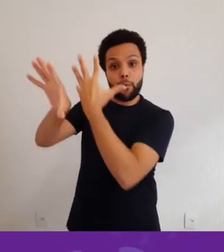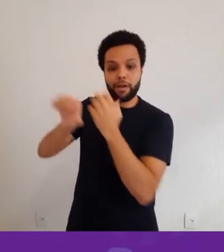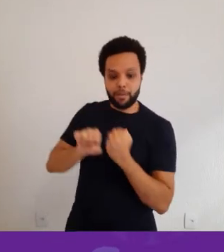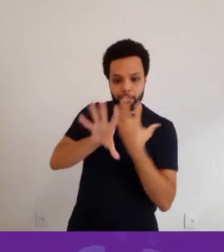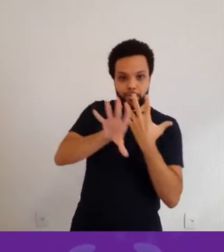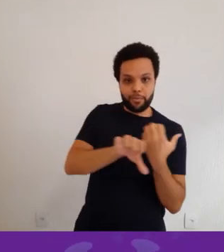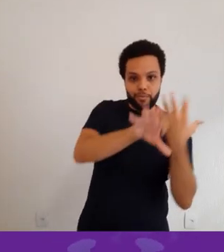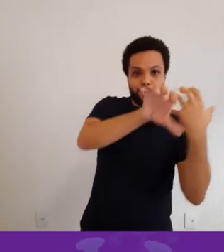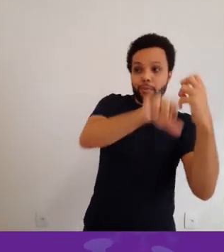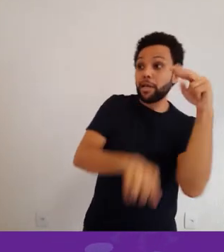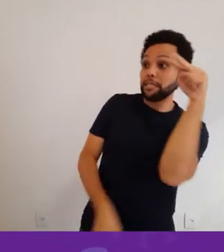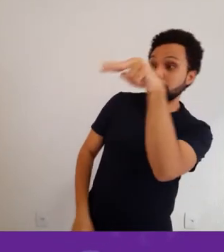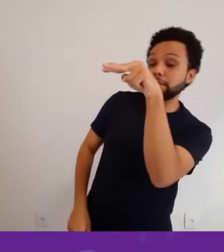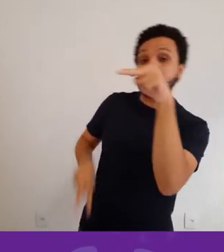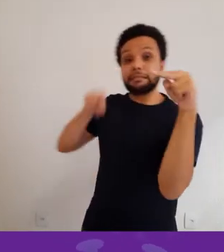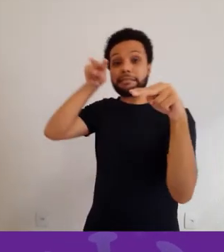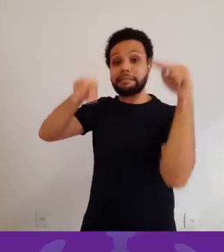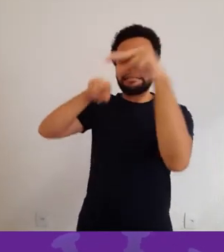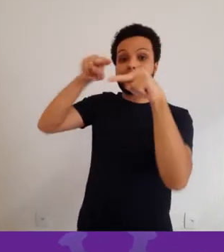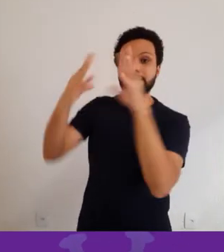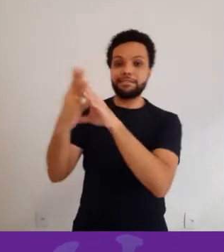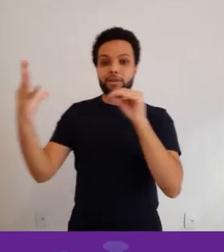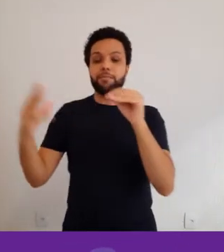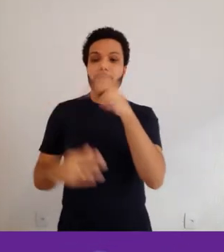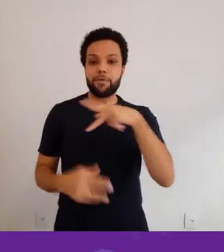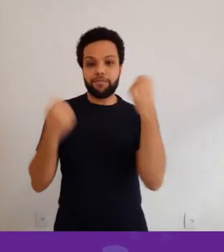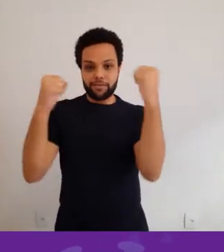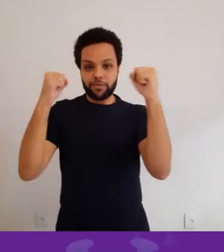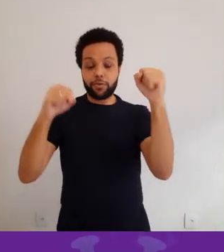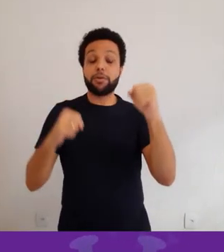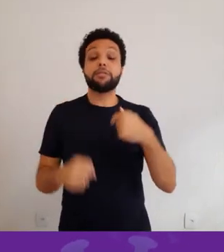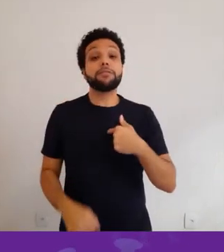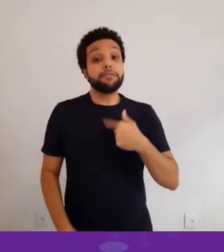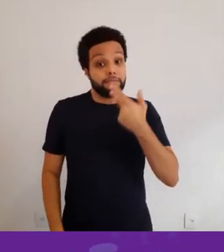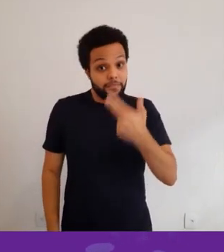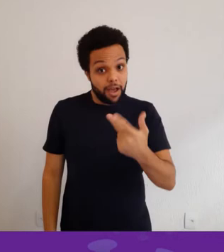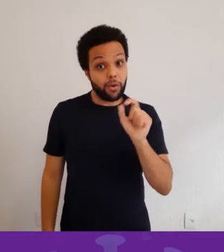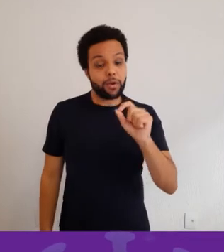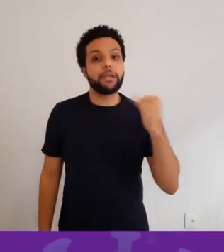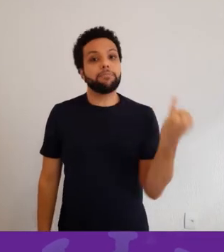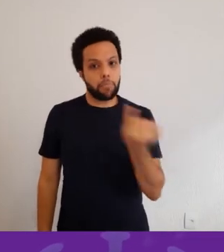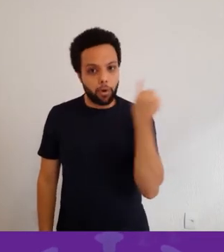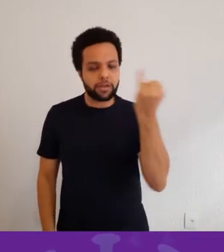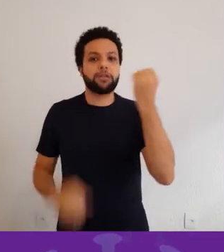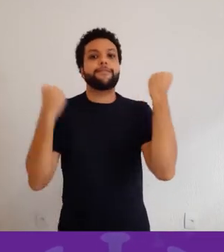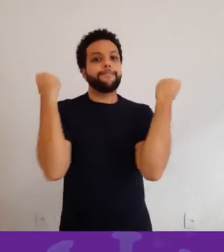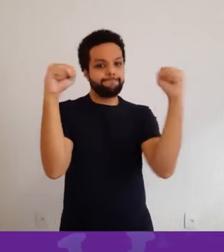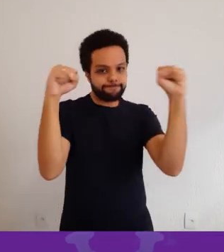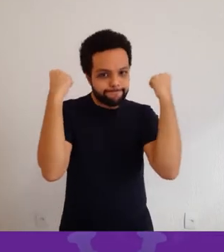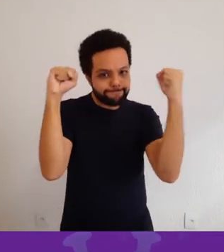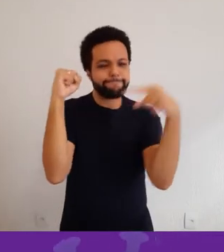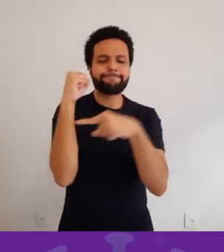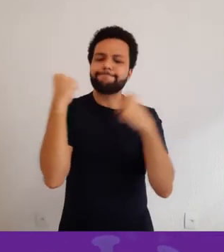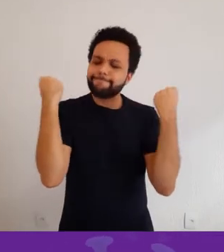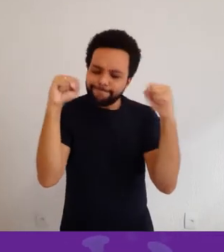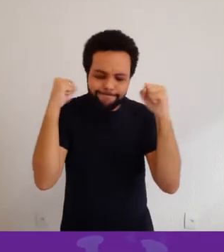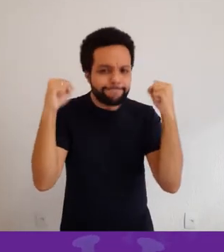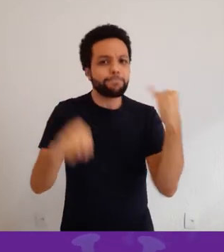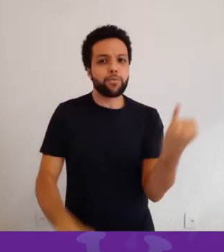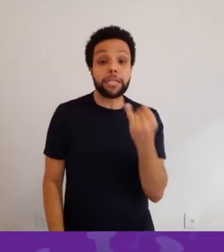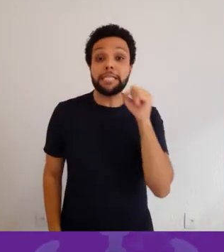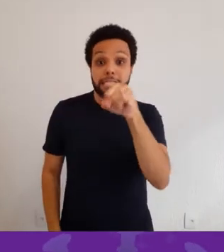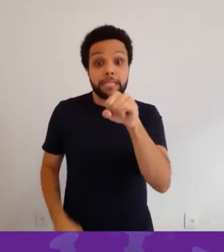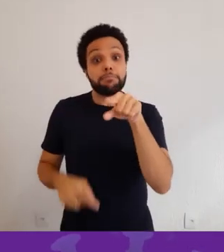por intermédio desses meios de comunicação. Então eu lembro que realmente é muito importante fazer exercício físico.